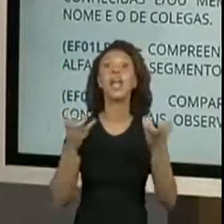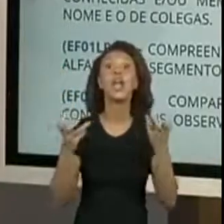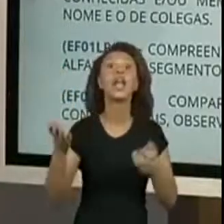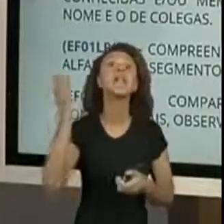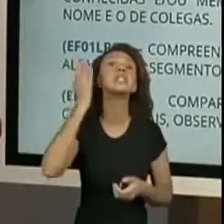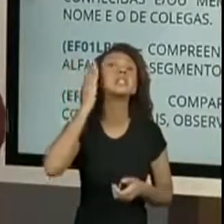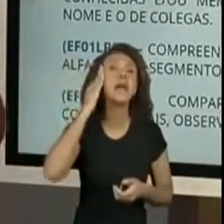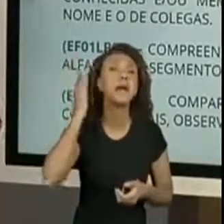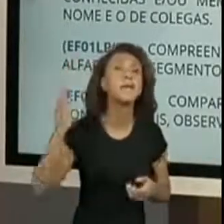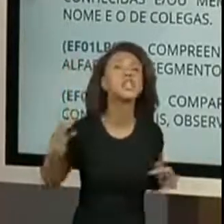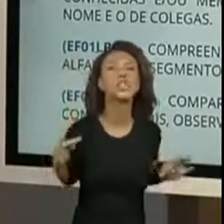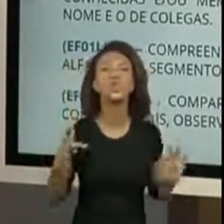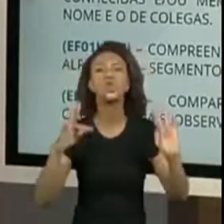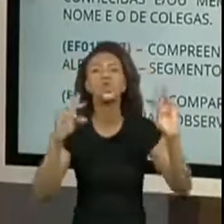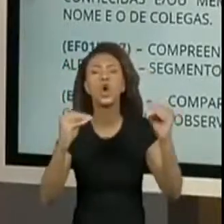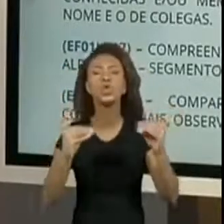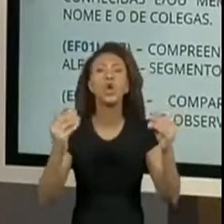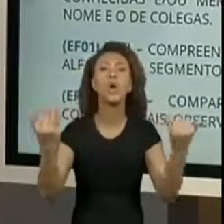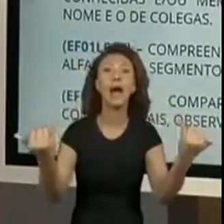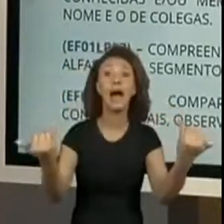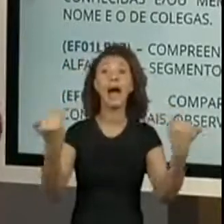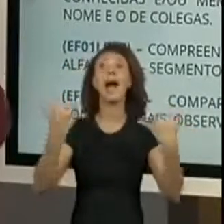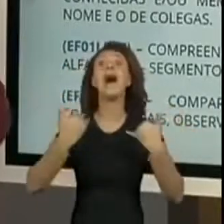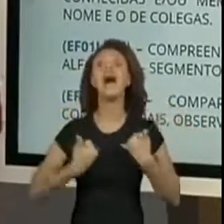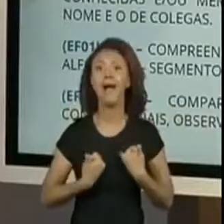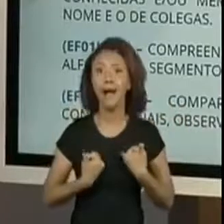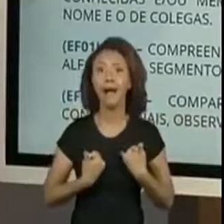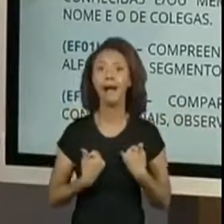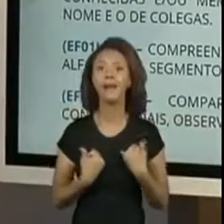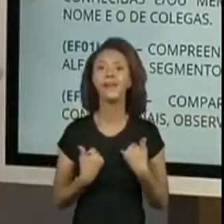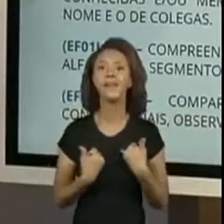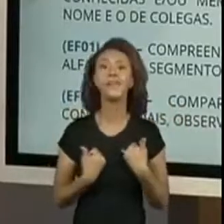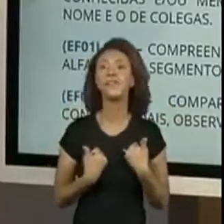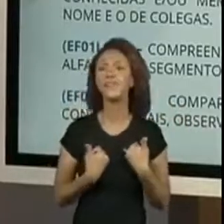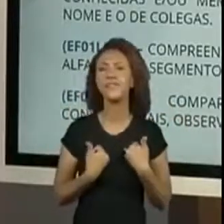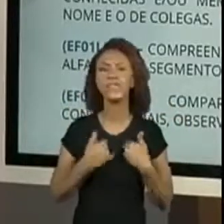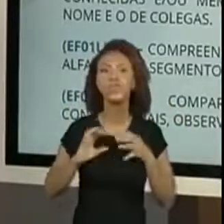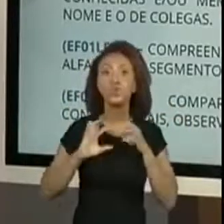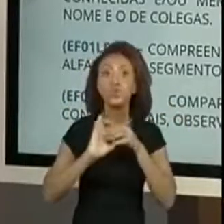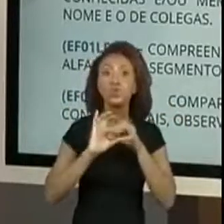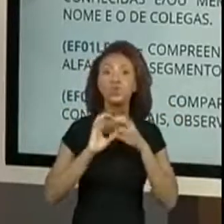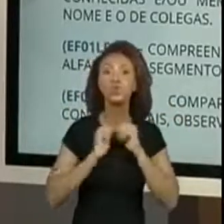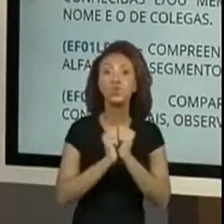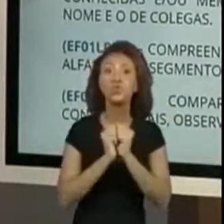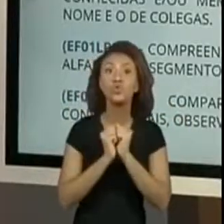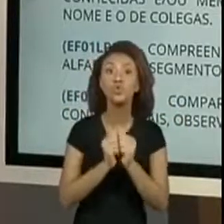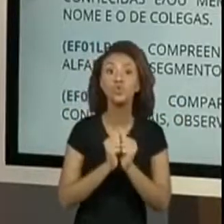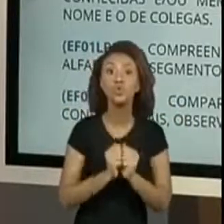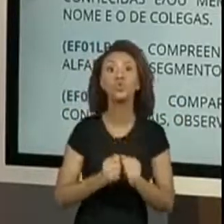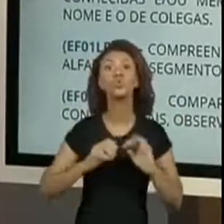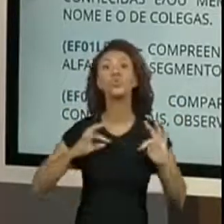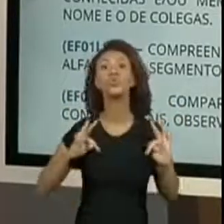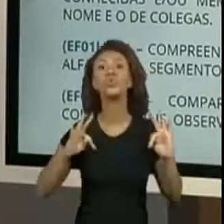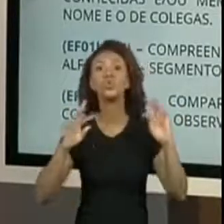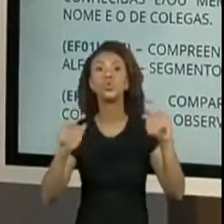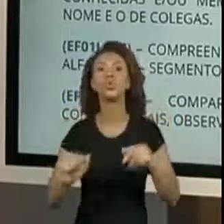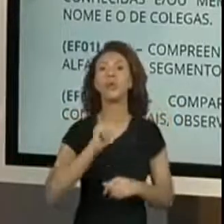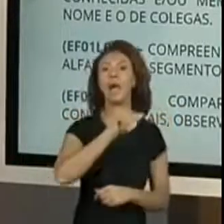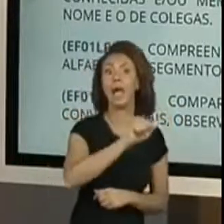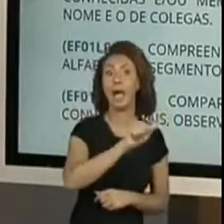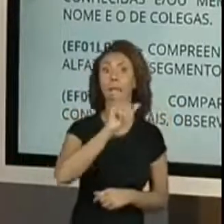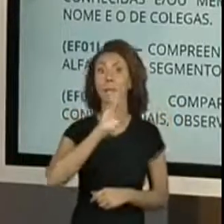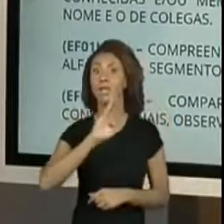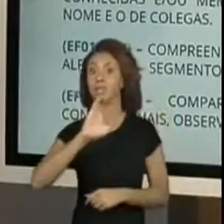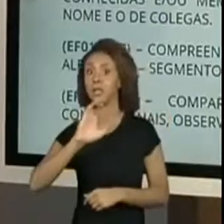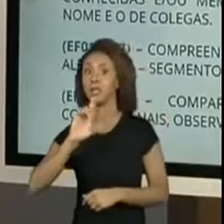todo mundo com aquela voz bem gostosa, num único coro para a gente recitar todas as letras do alfabeto.